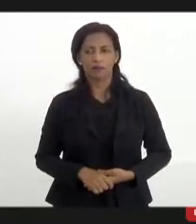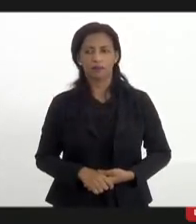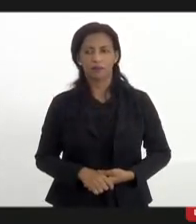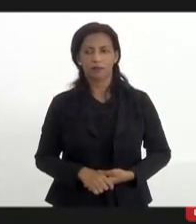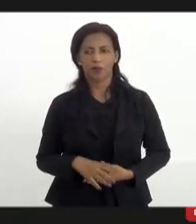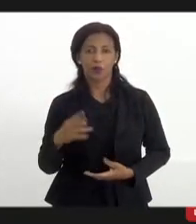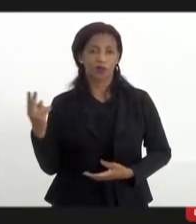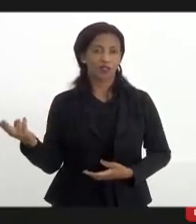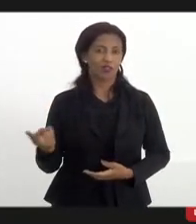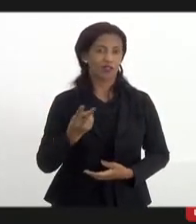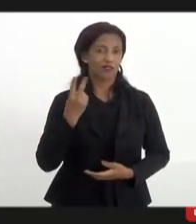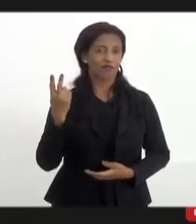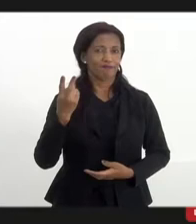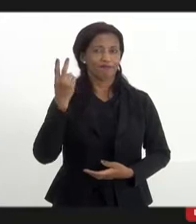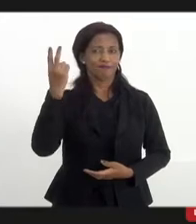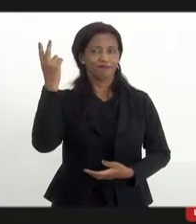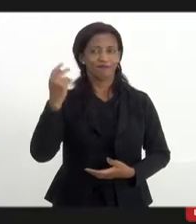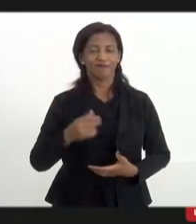esses valorosos